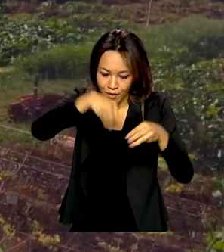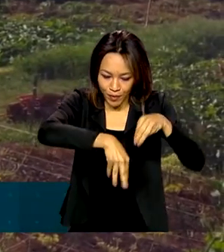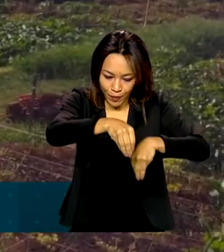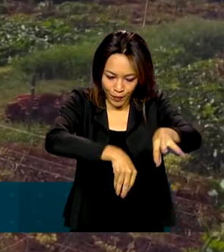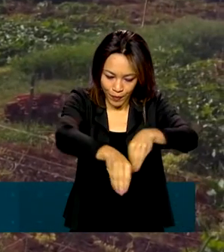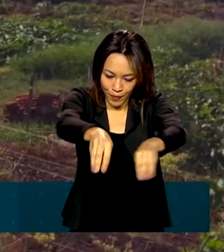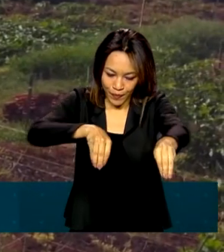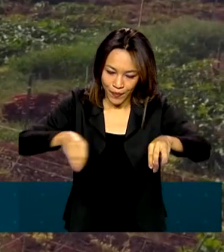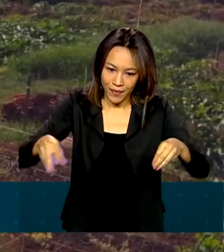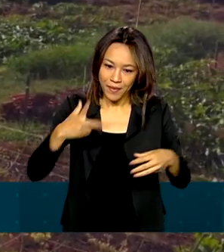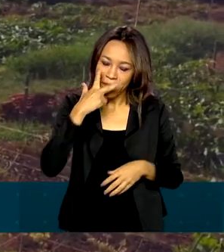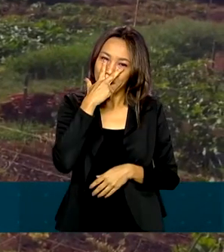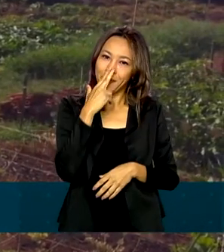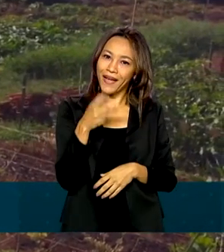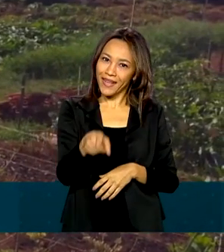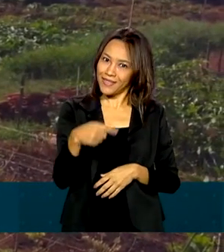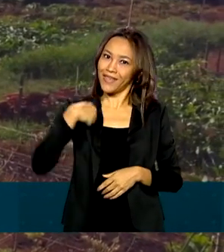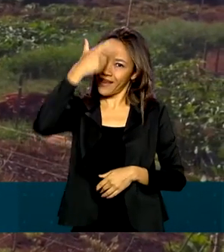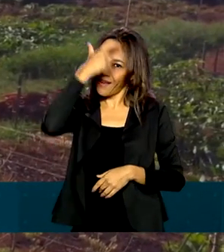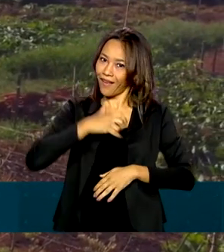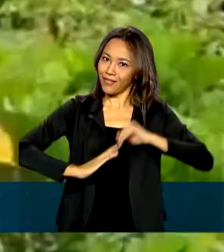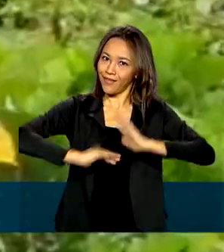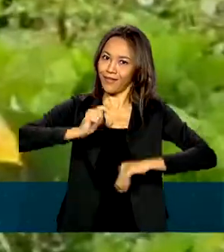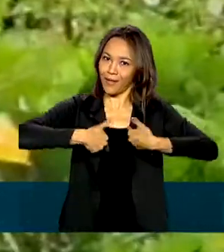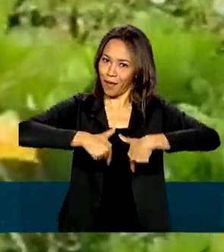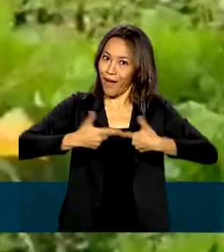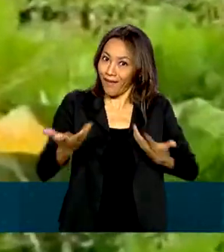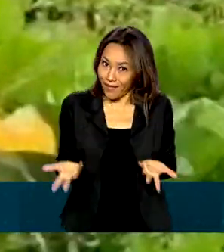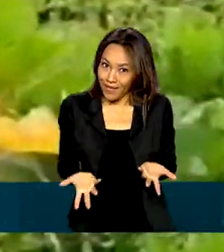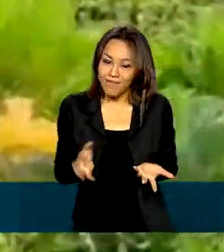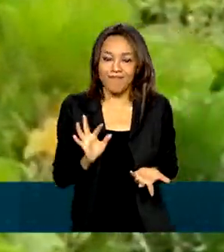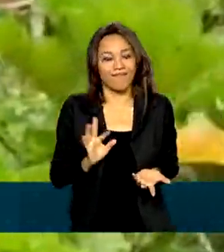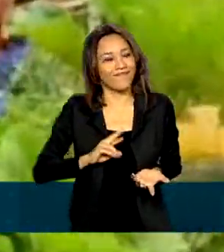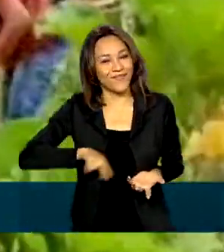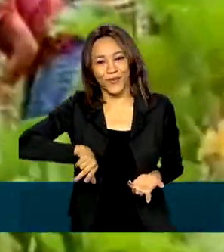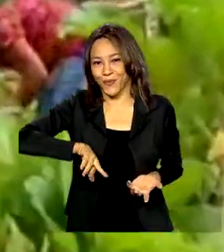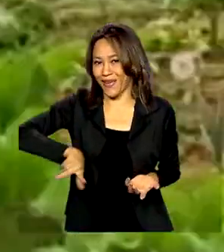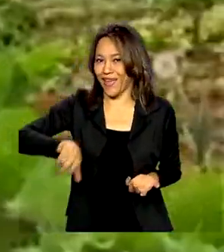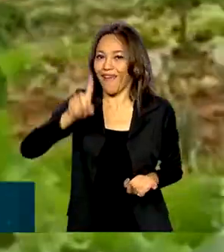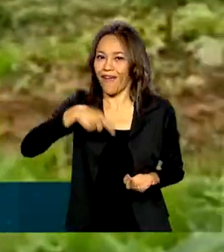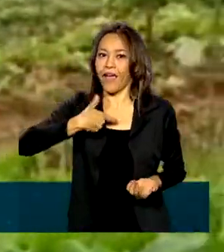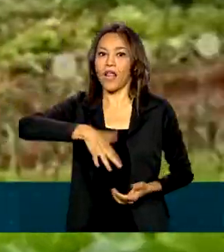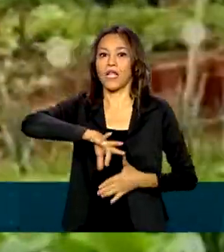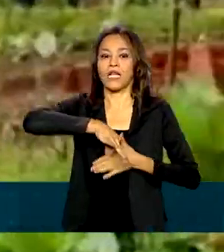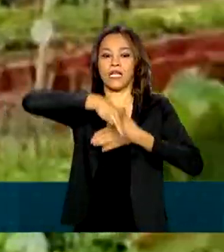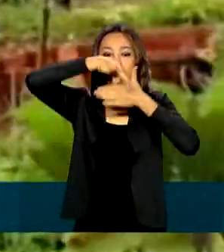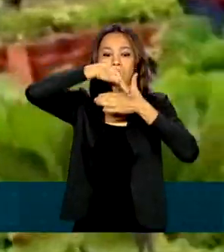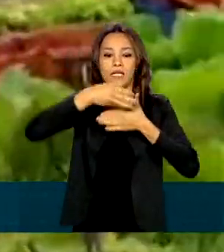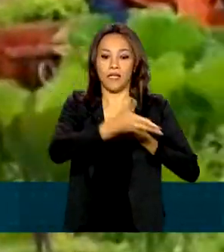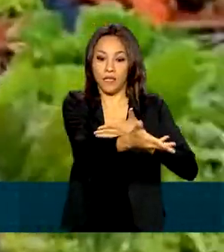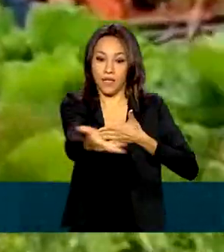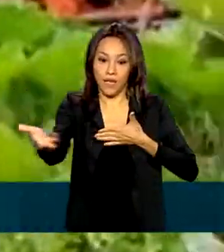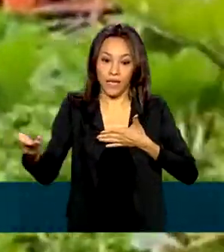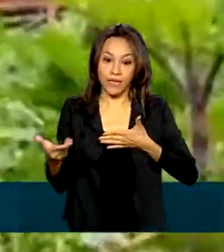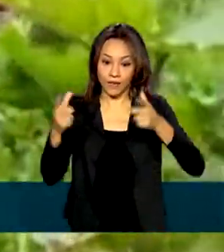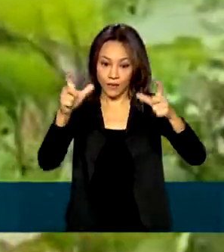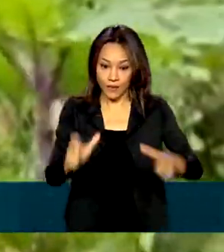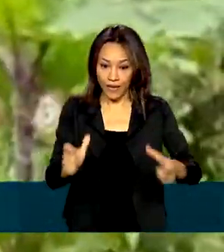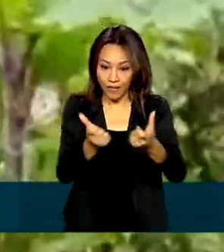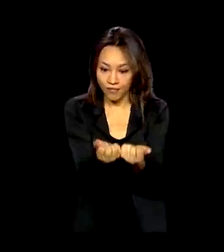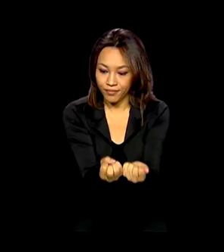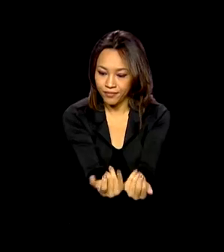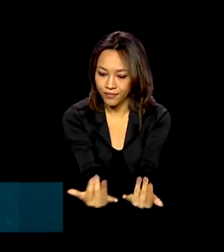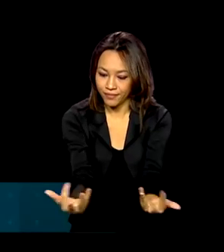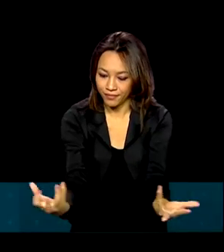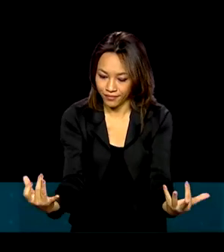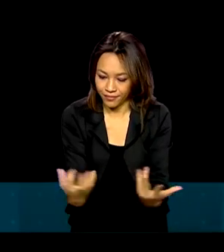Day falando assim parece até que ela é produtora rural, né? Mas ela é, na verdade, líder dessa horta comunitária no Distrito Federal.